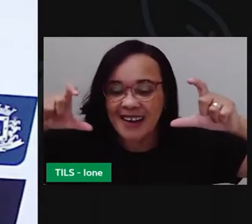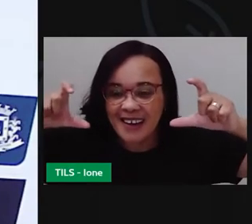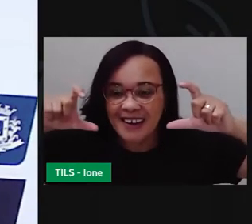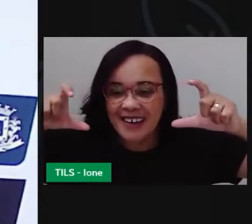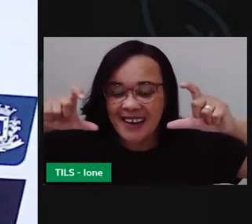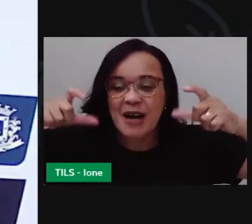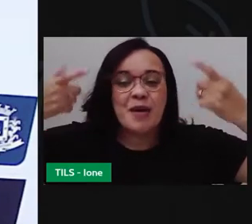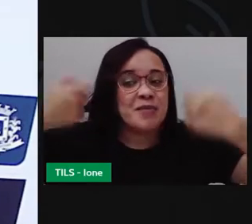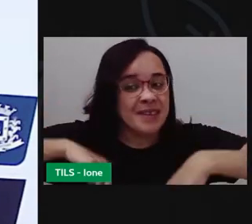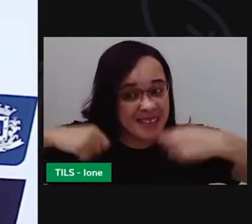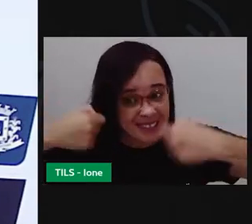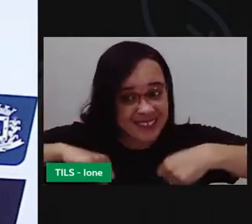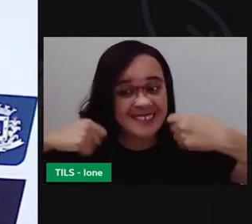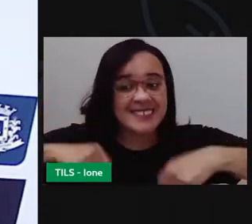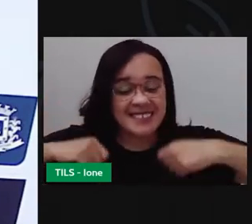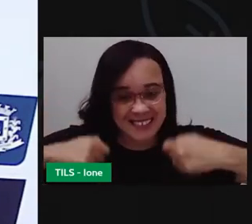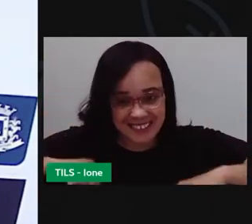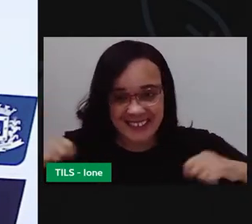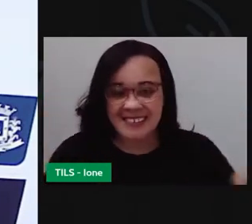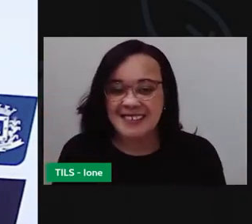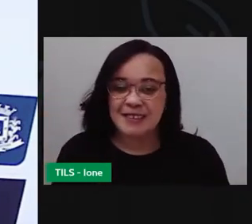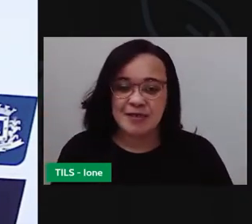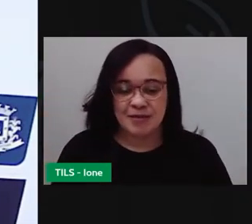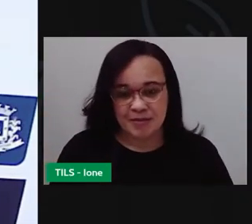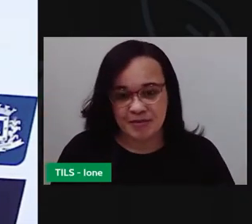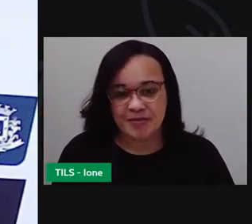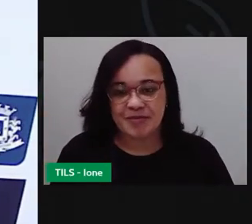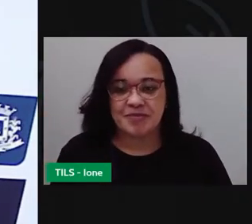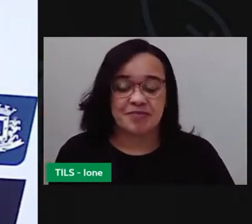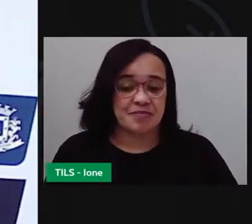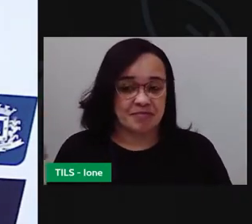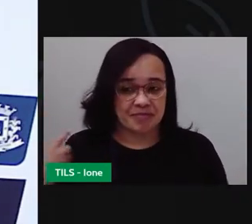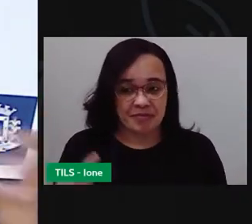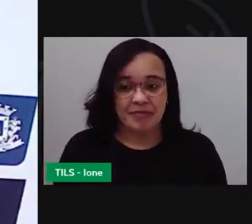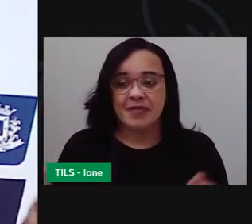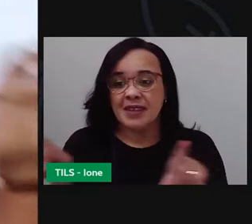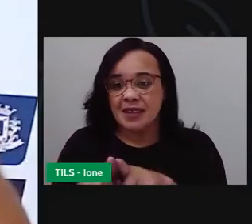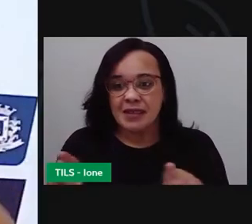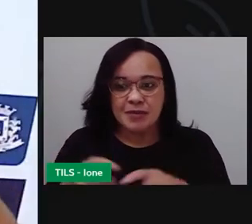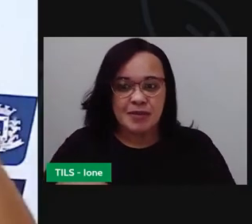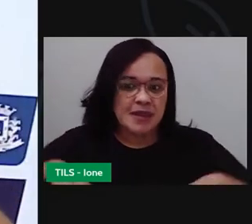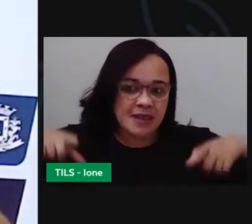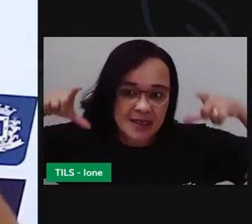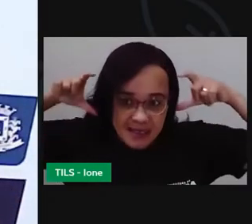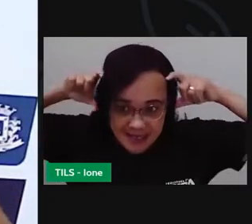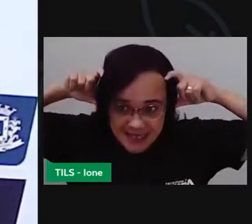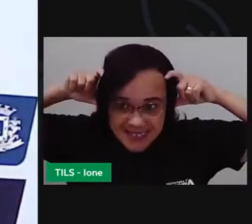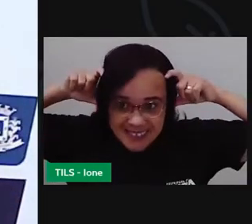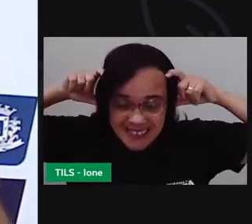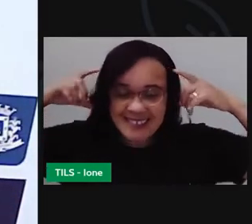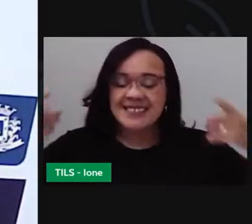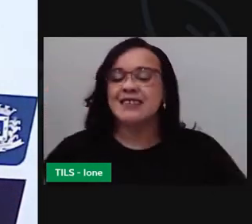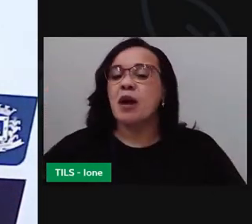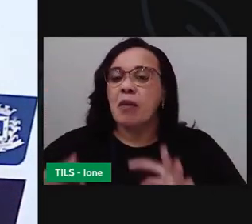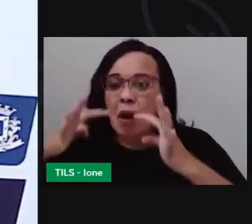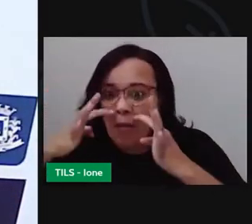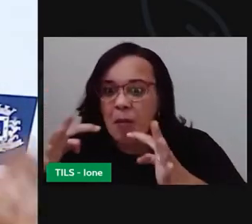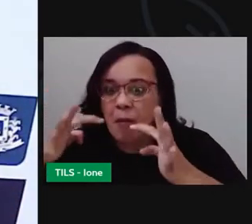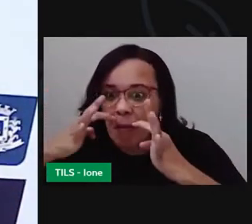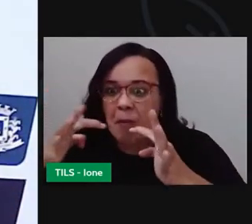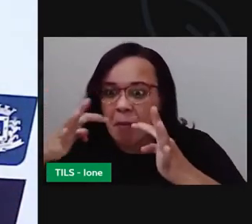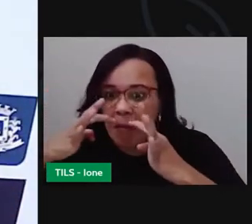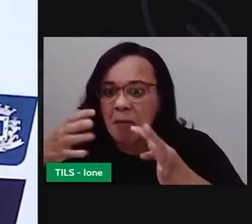coruja. E eu quero umas orelhas bem grandonas assim, ó, com orelhas de elefante.